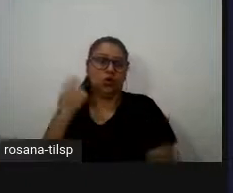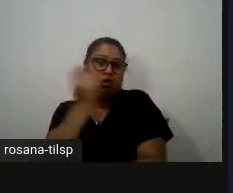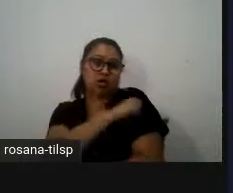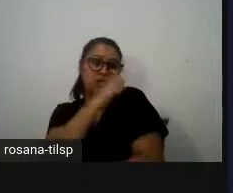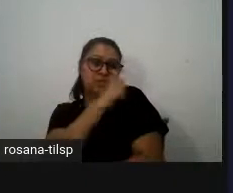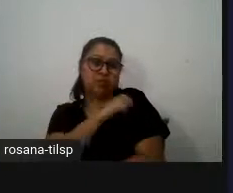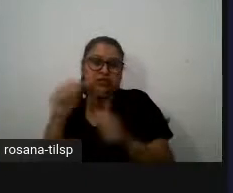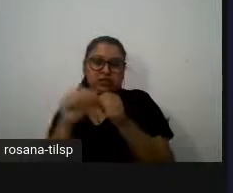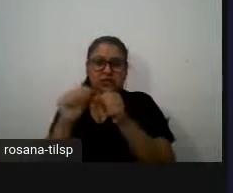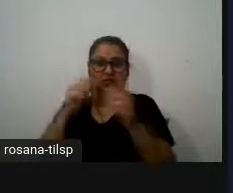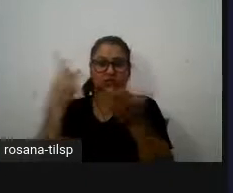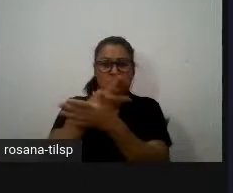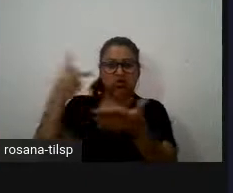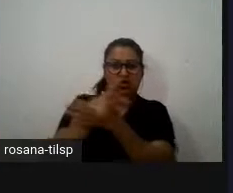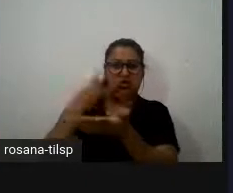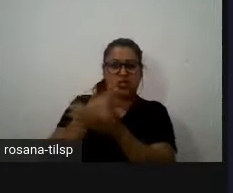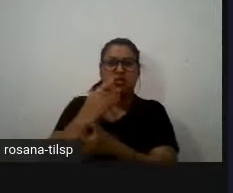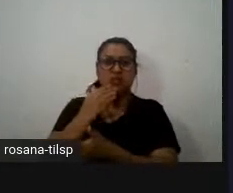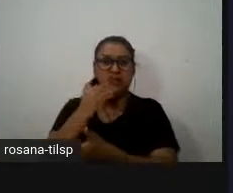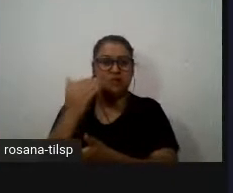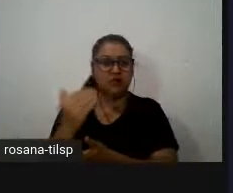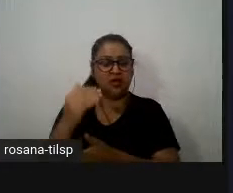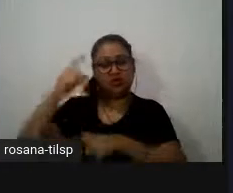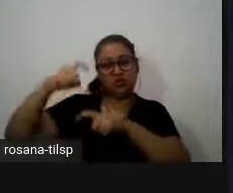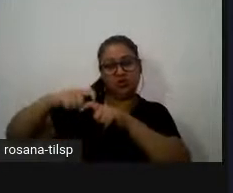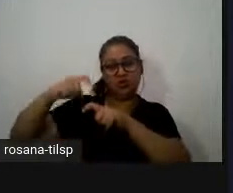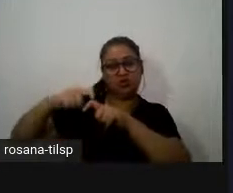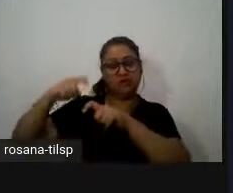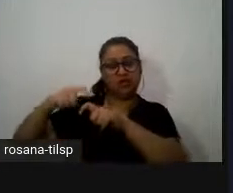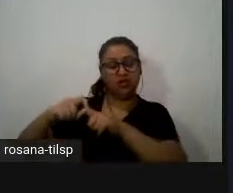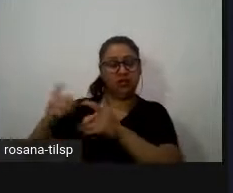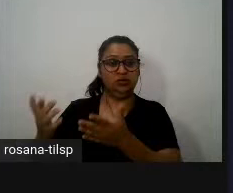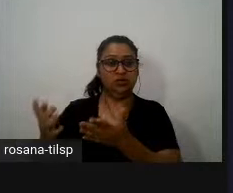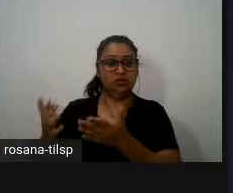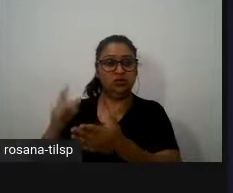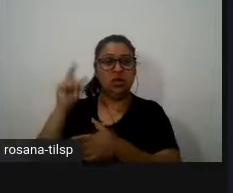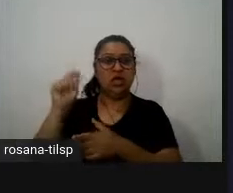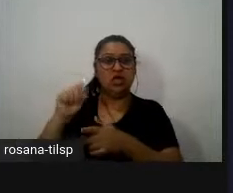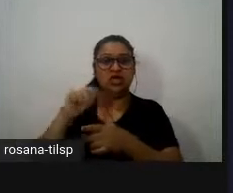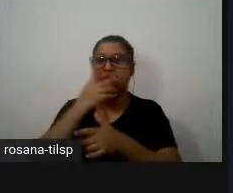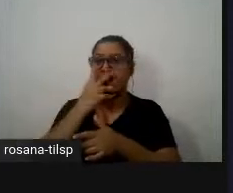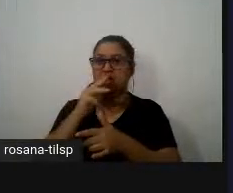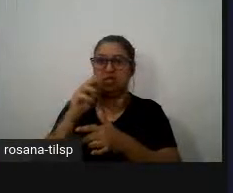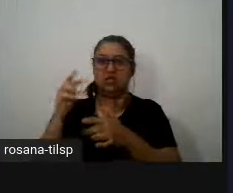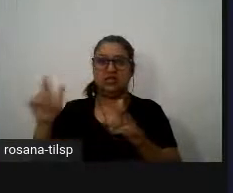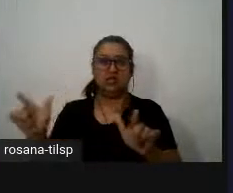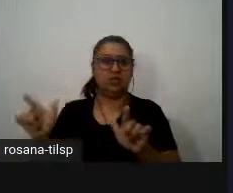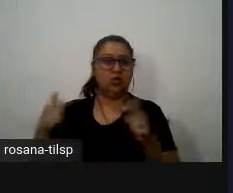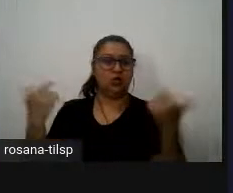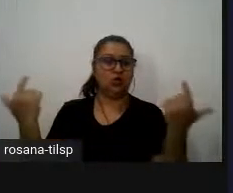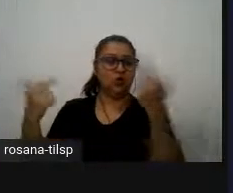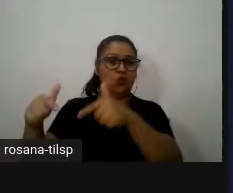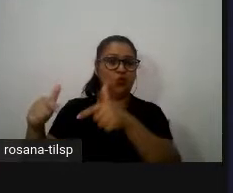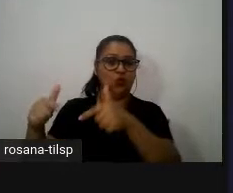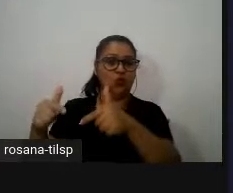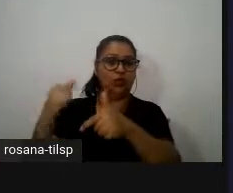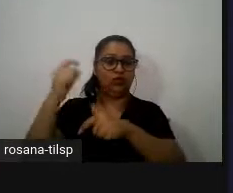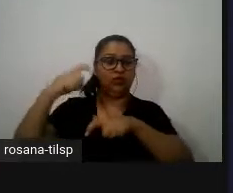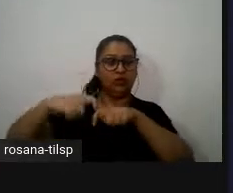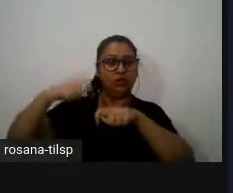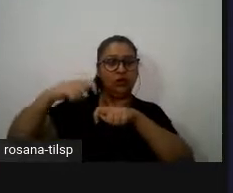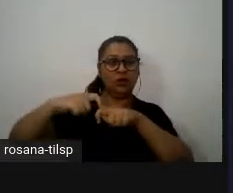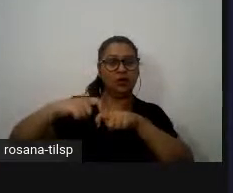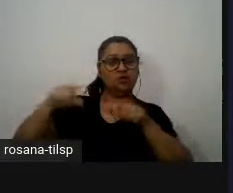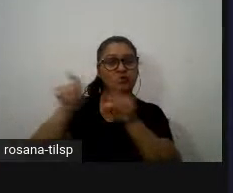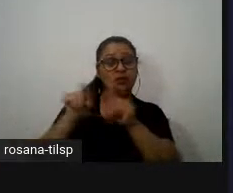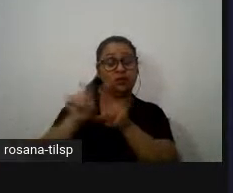tipo de desinfetante pedem os médicos ou seja e aqui contrariaram ou seja a ordem ou a indicação dada pelo próprio